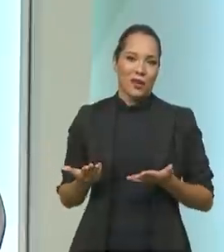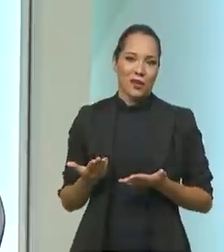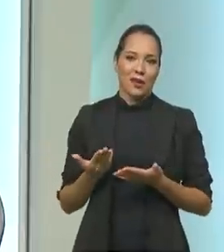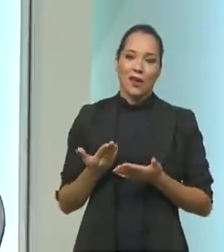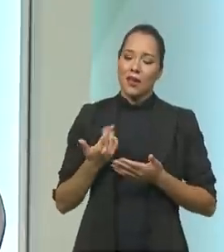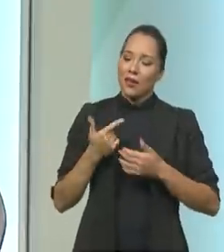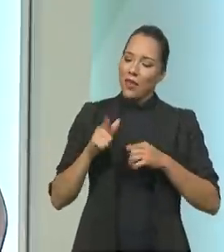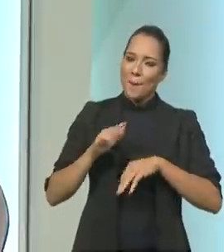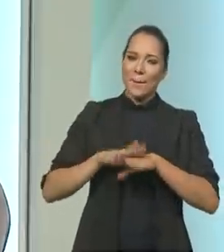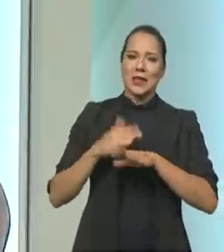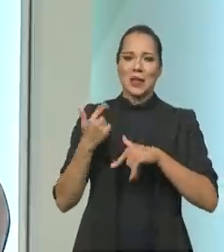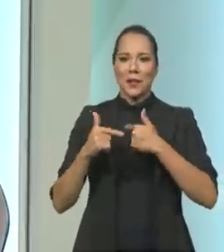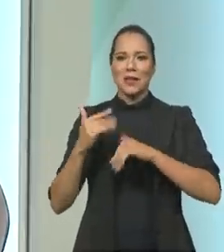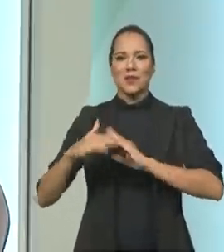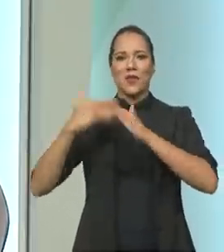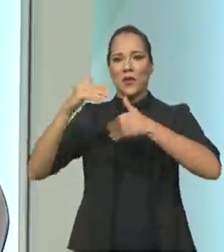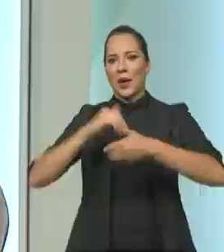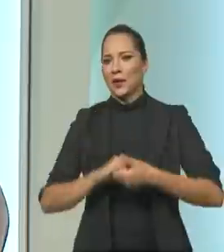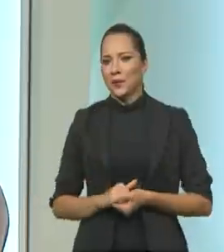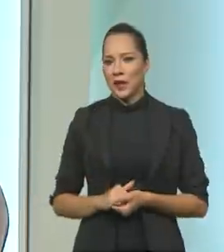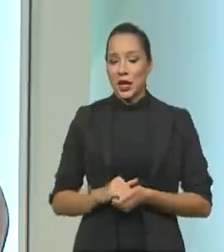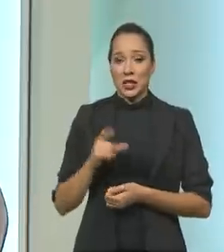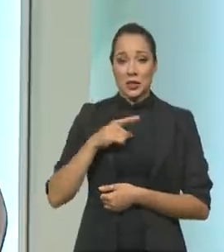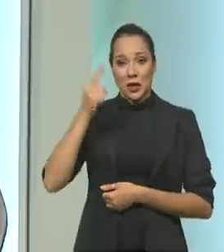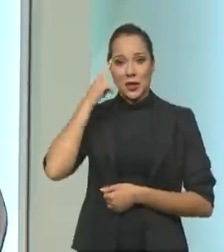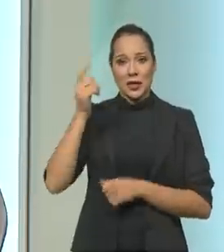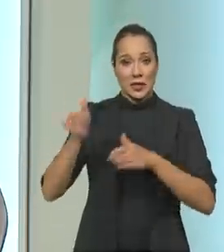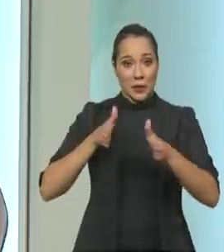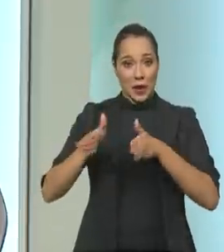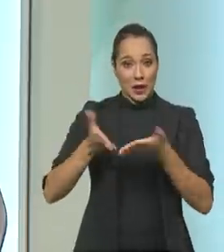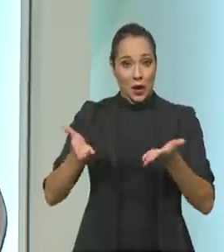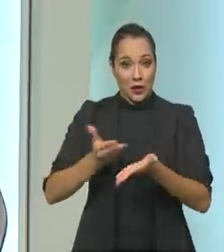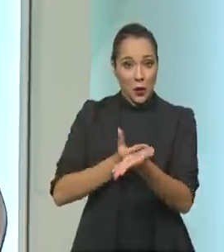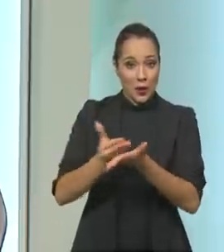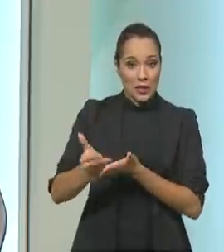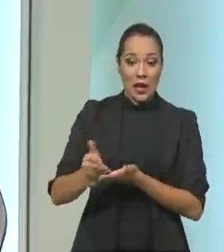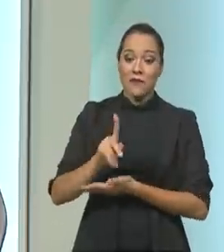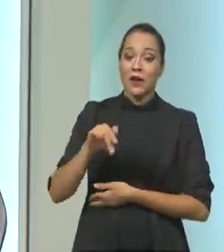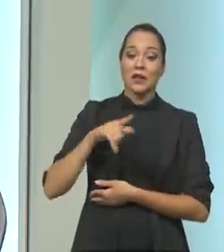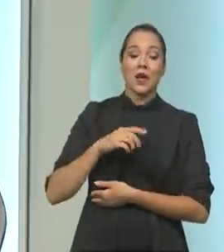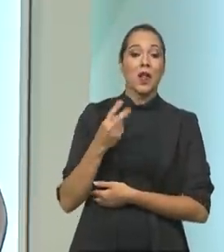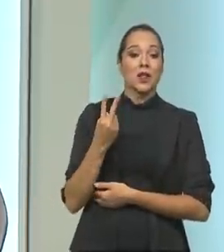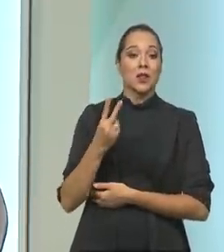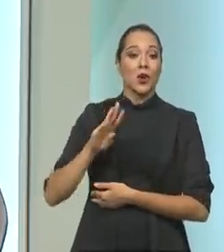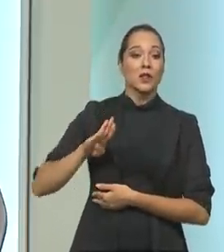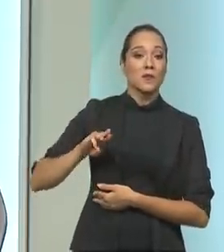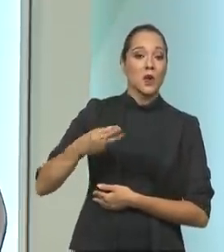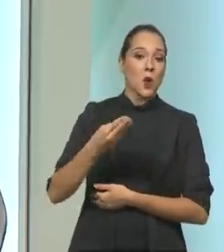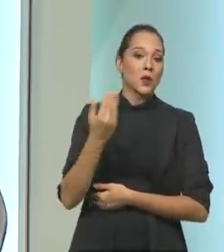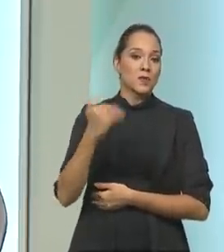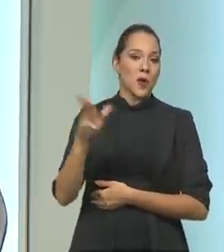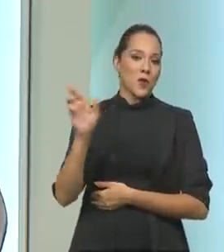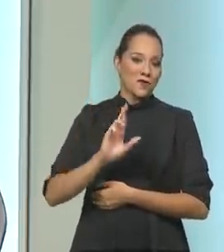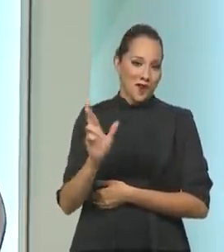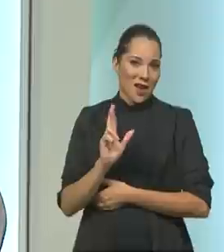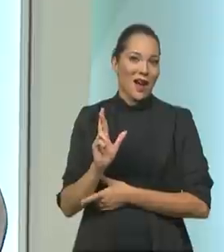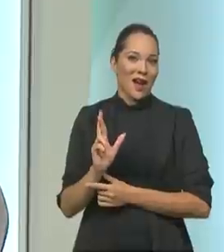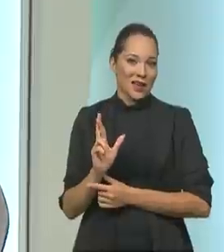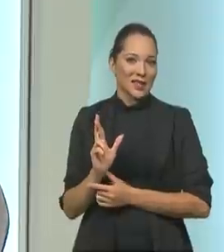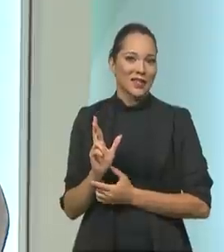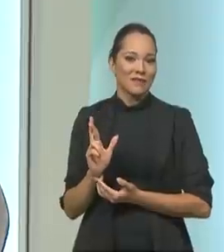desenvolvimento. Você tem uma ideia? Essa temporada agora que vai começar vai gerar em torno de 2 bilhões e meio de reais de